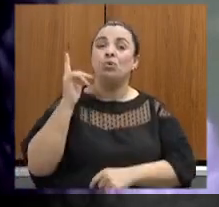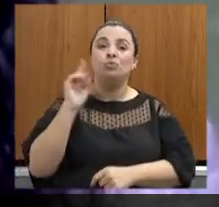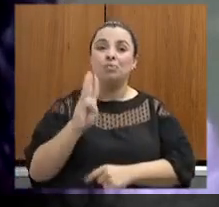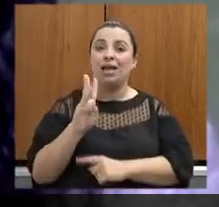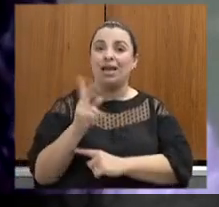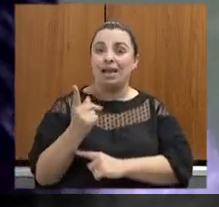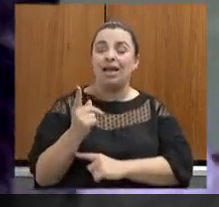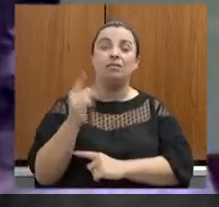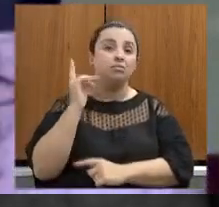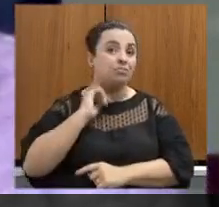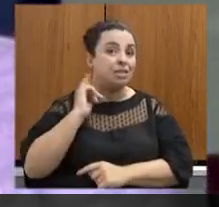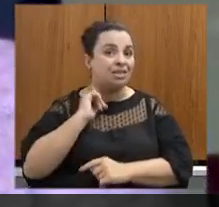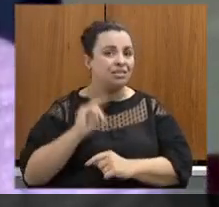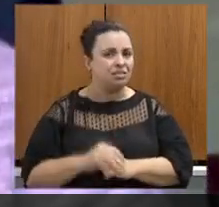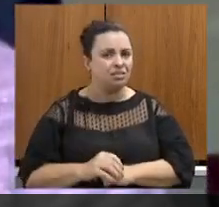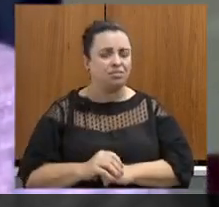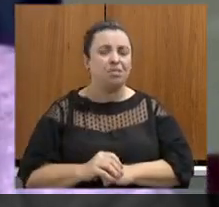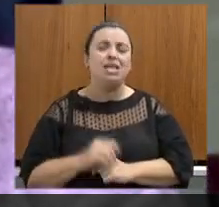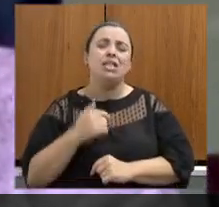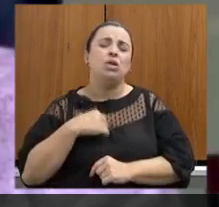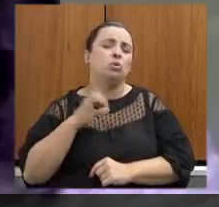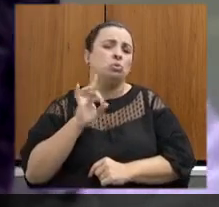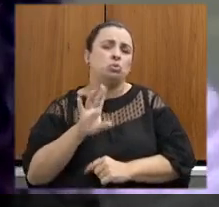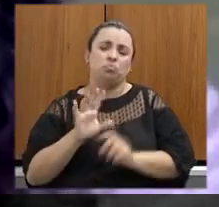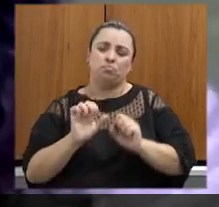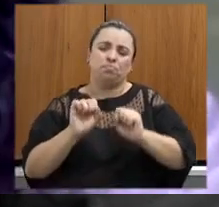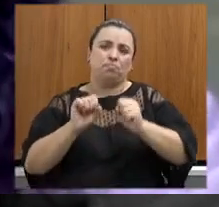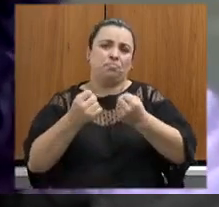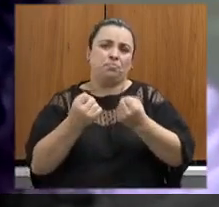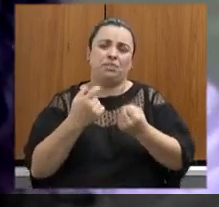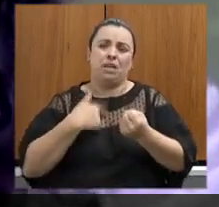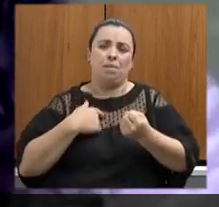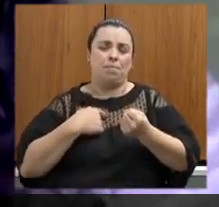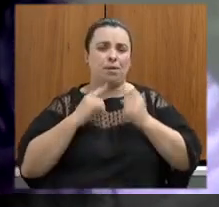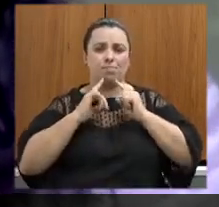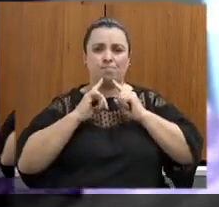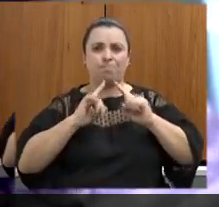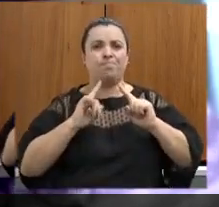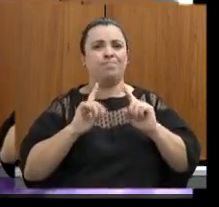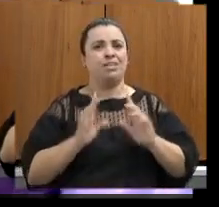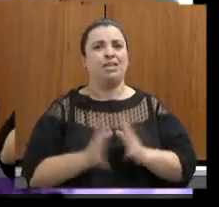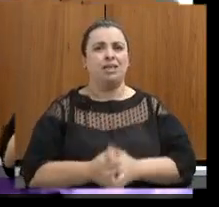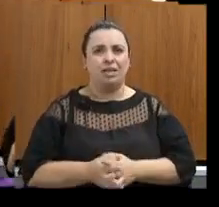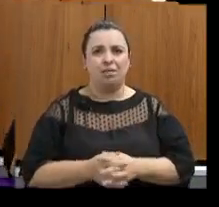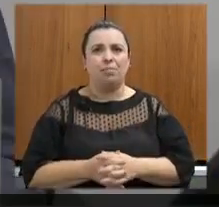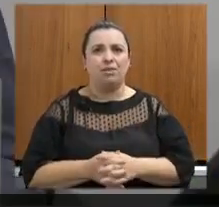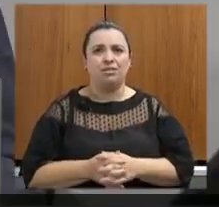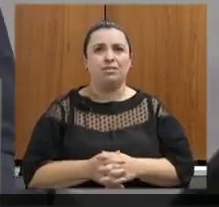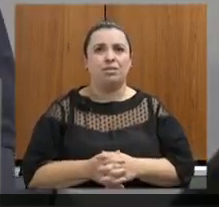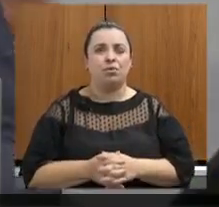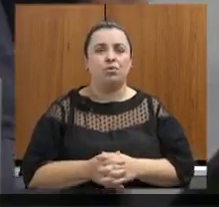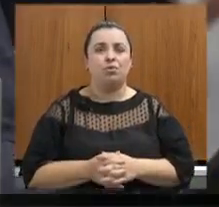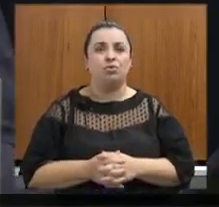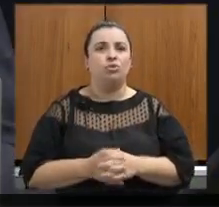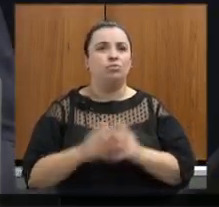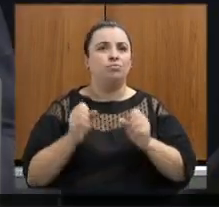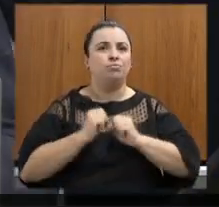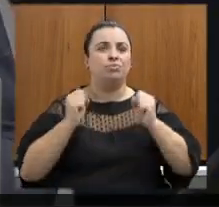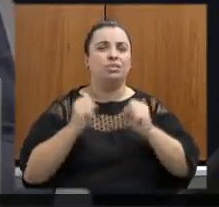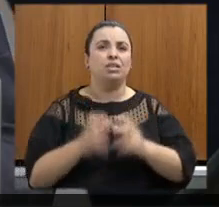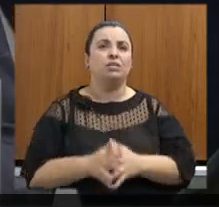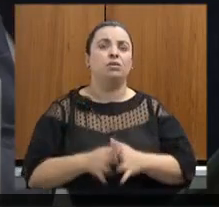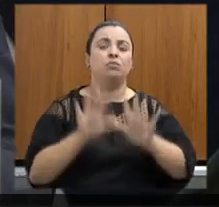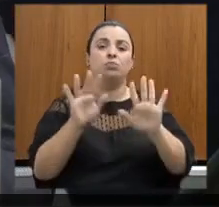povo de Minas Gerais então eu queria fazer aqui essa manifestação de indignação vou voltar o tempo da